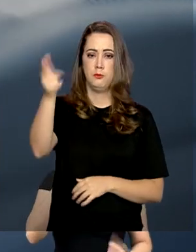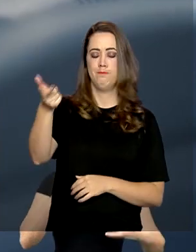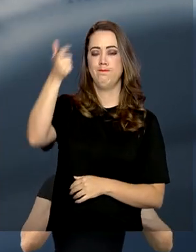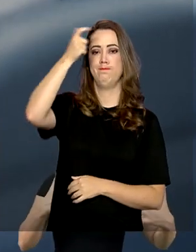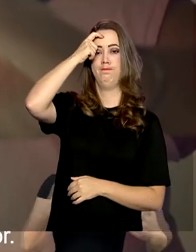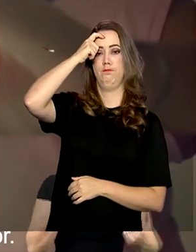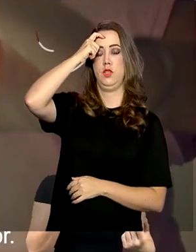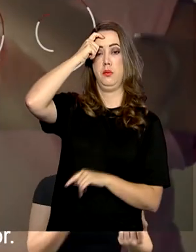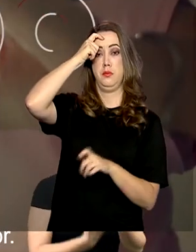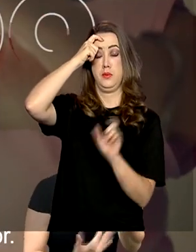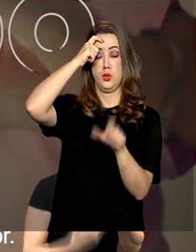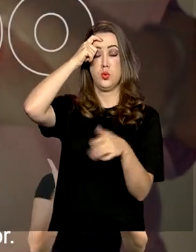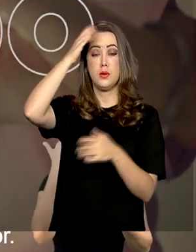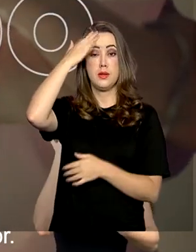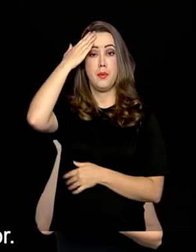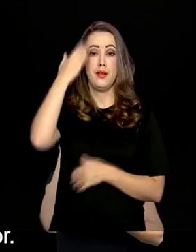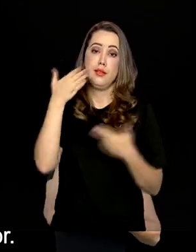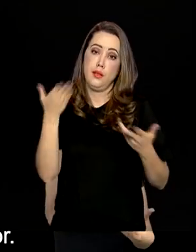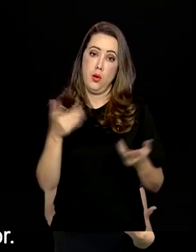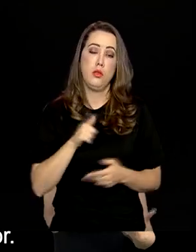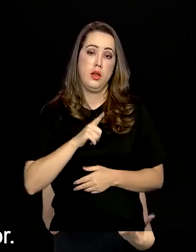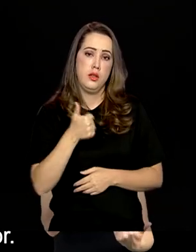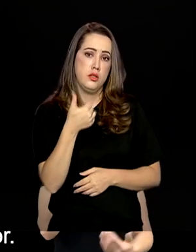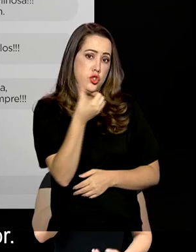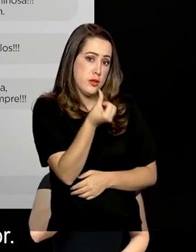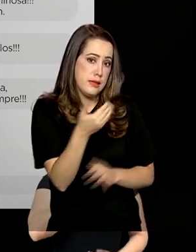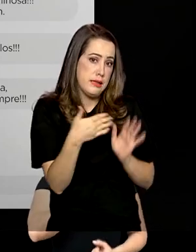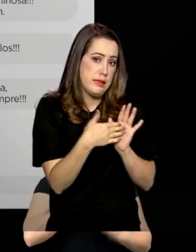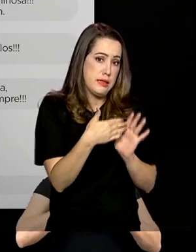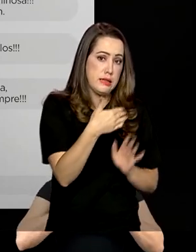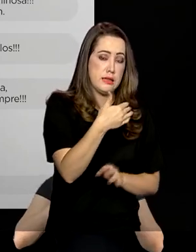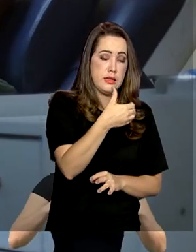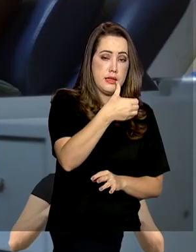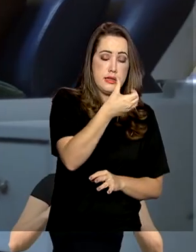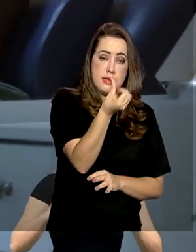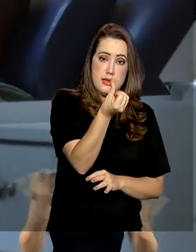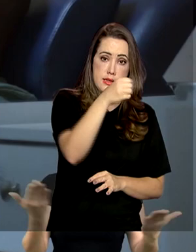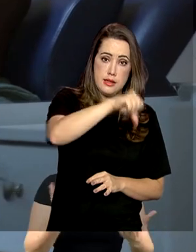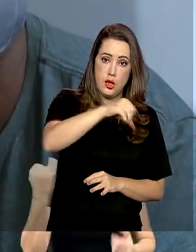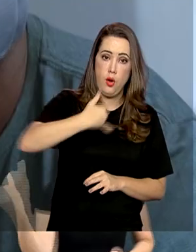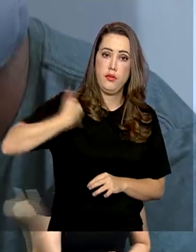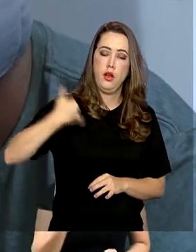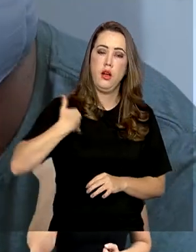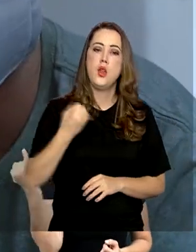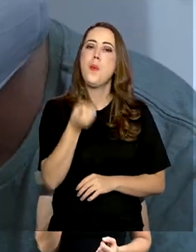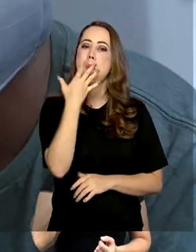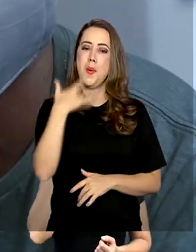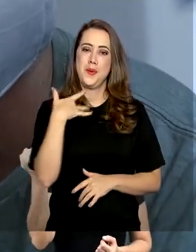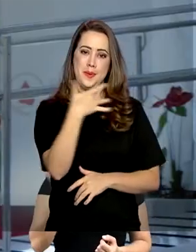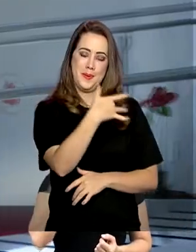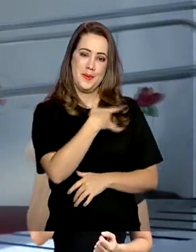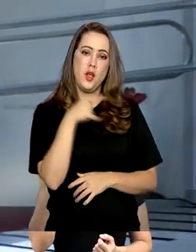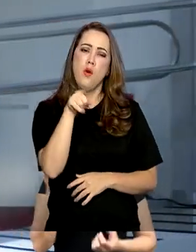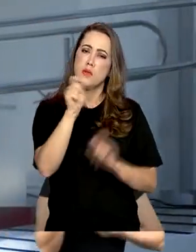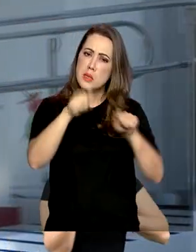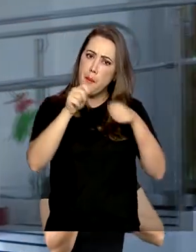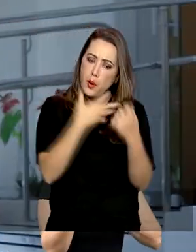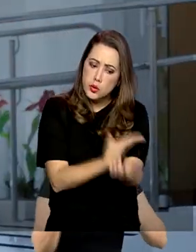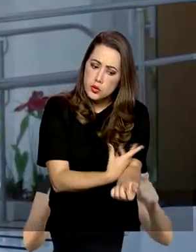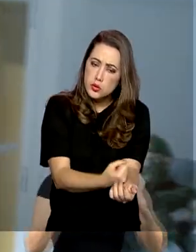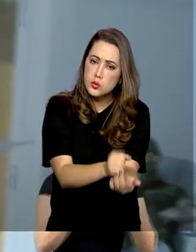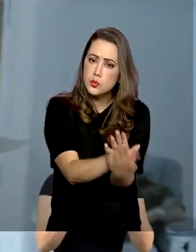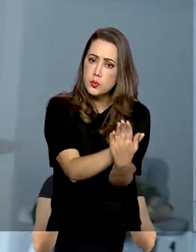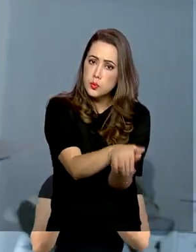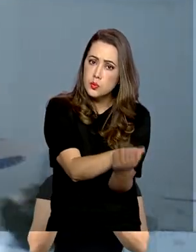conscientização. Então, se você tem entre 16 e 69 anos e está com boa saúde, você pode ser um